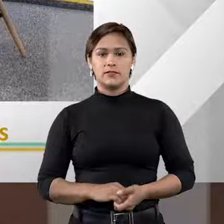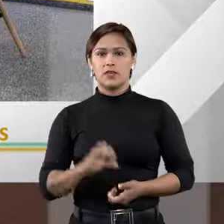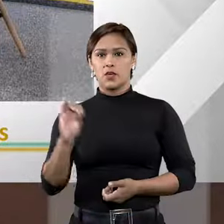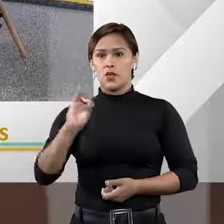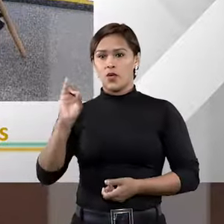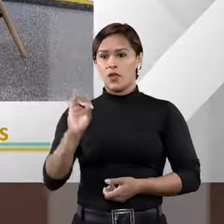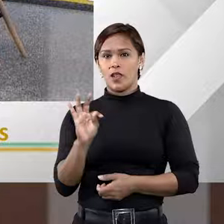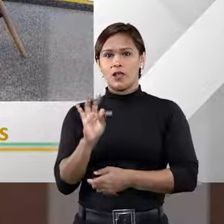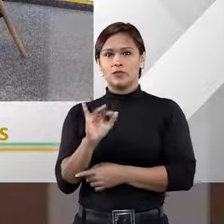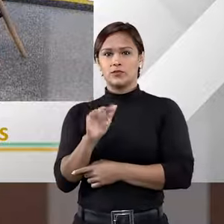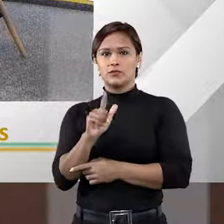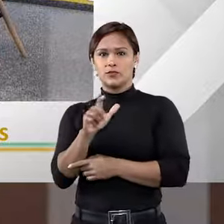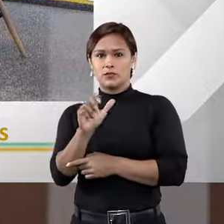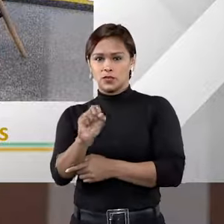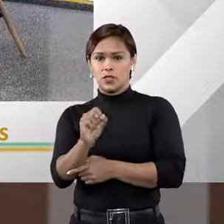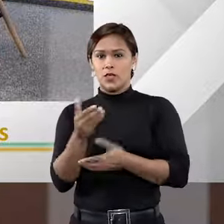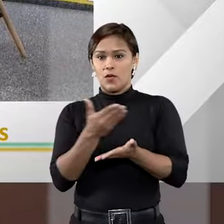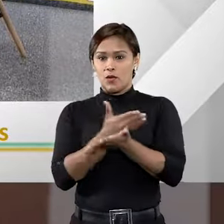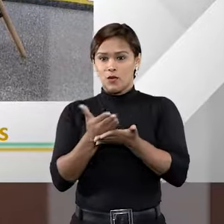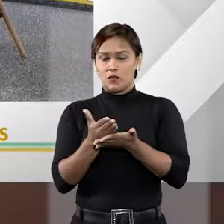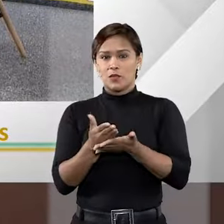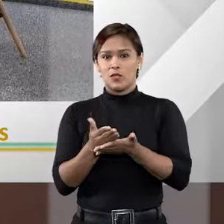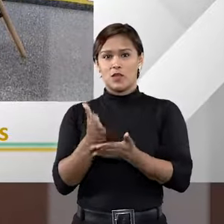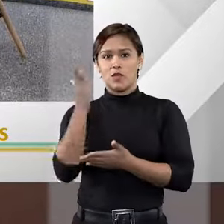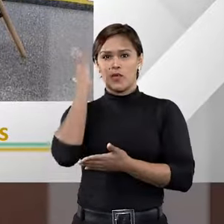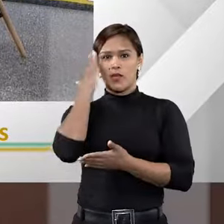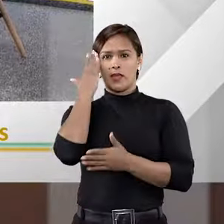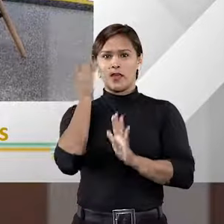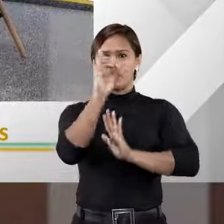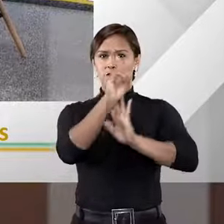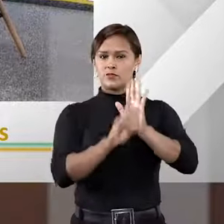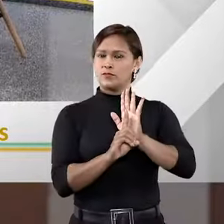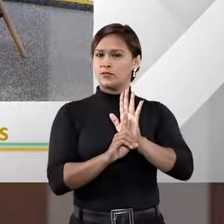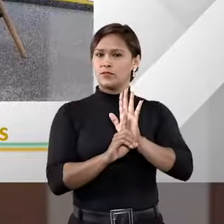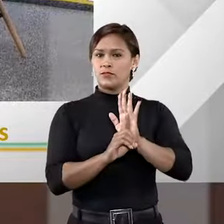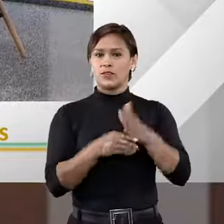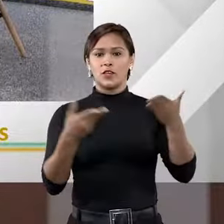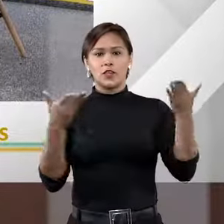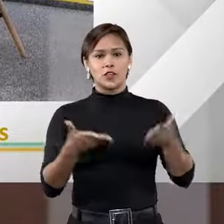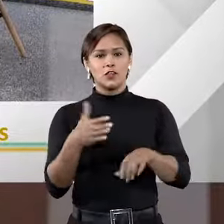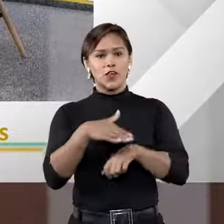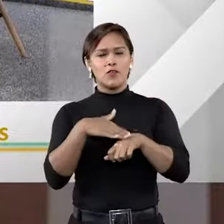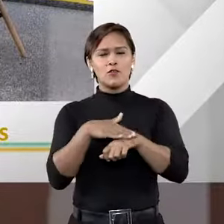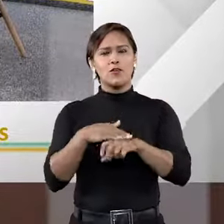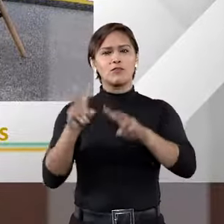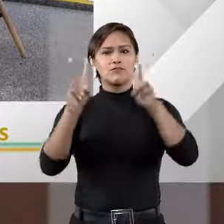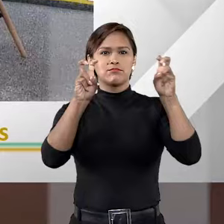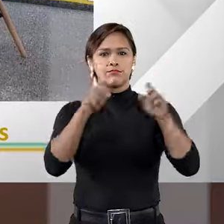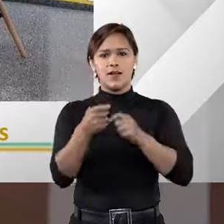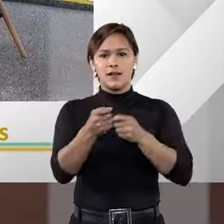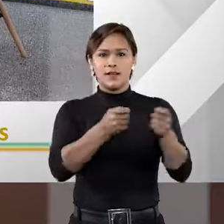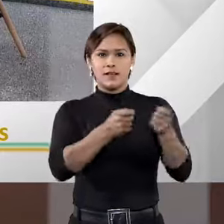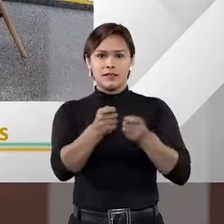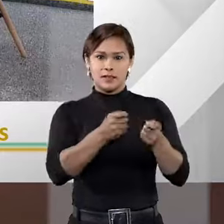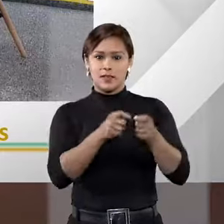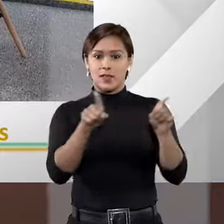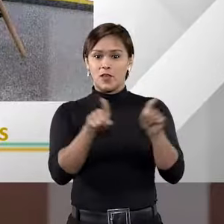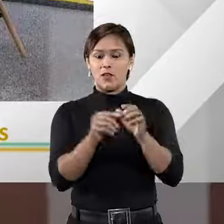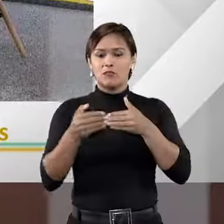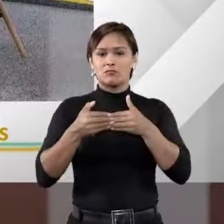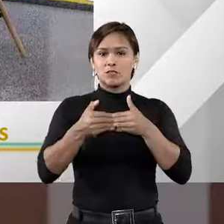Olá, eu sou o Tiago Gomidi, está começando mais um Entender Direito. E hoje nós vamos falar sobre arbitragem,